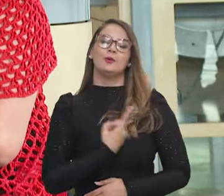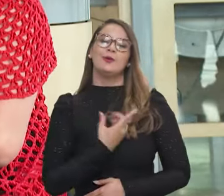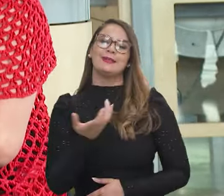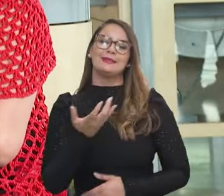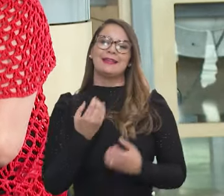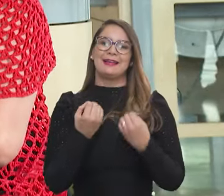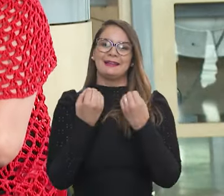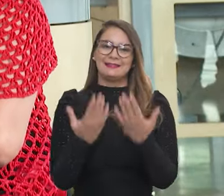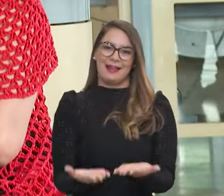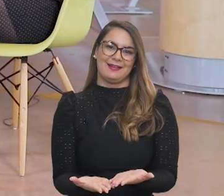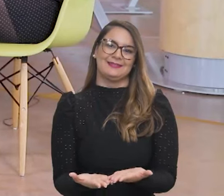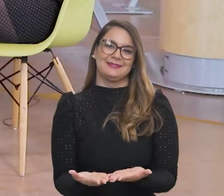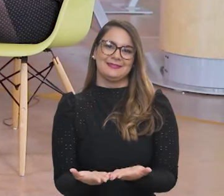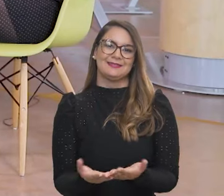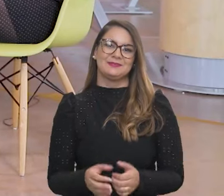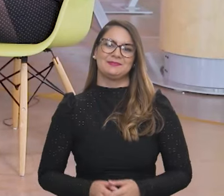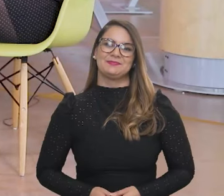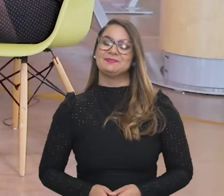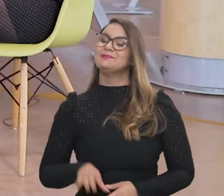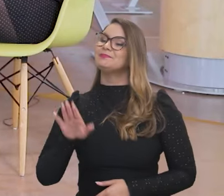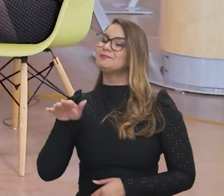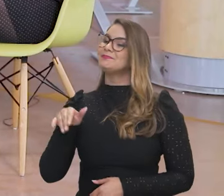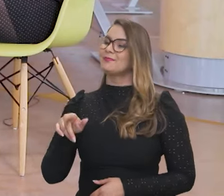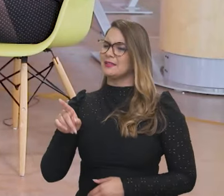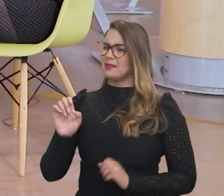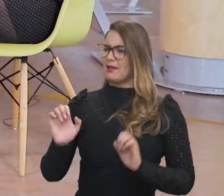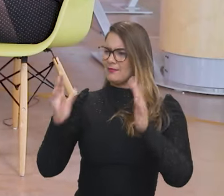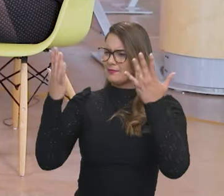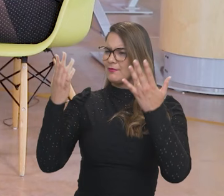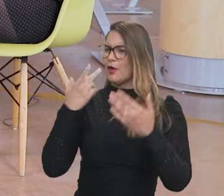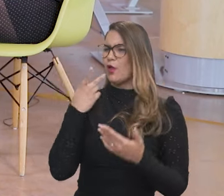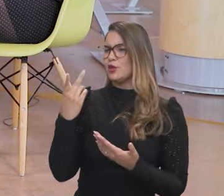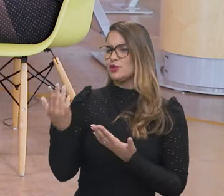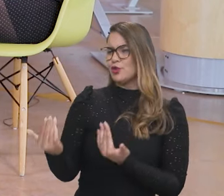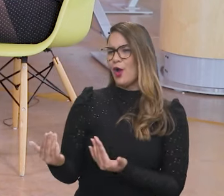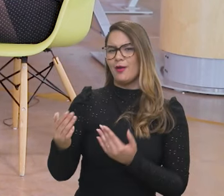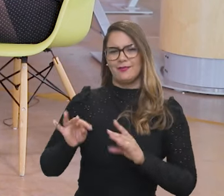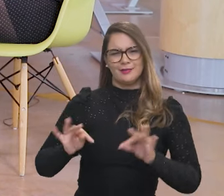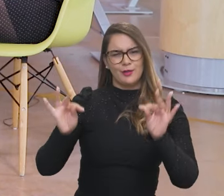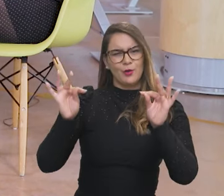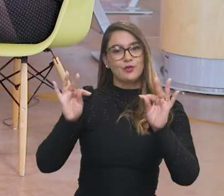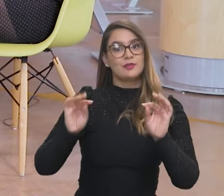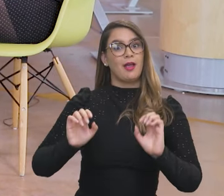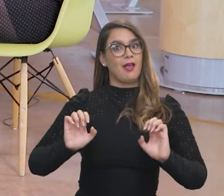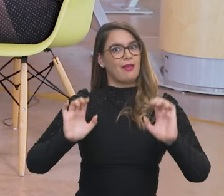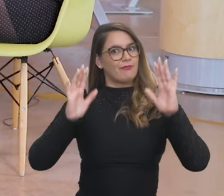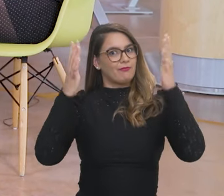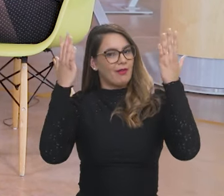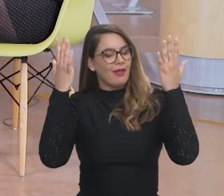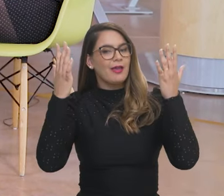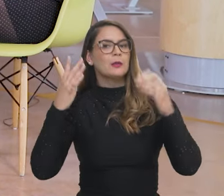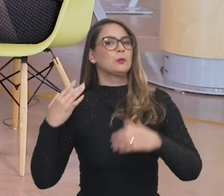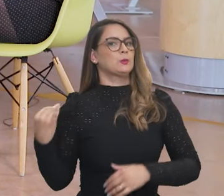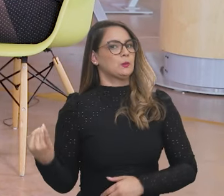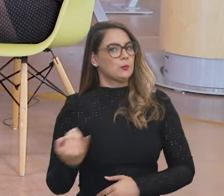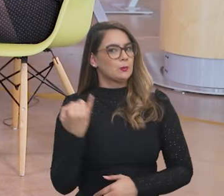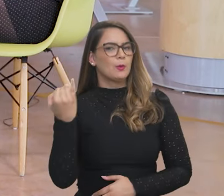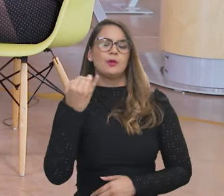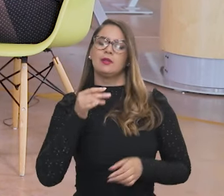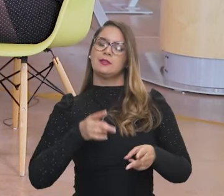que nós queremos da escala. E, ministro, um evento... A senhora está falando de jovens e tecnologia. Um evento que foi muito